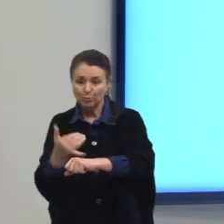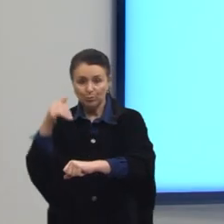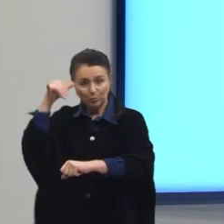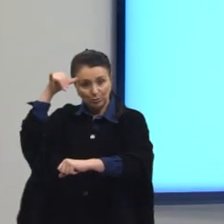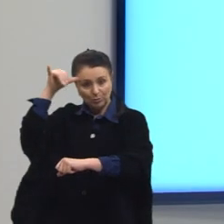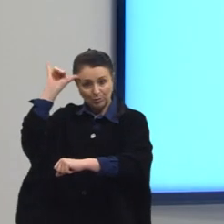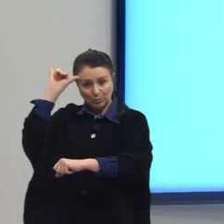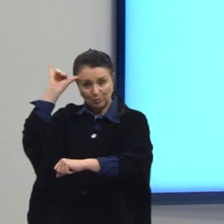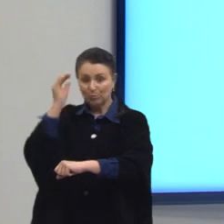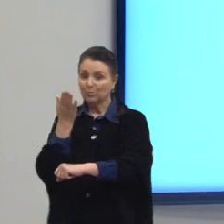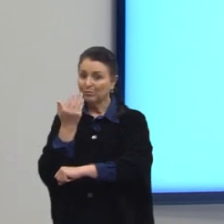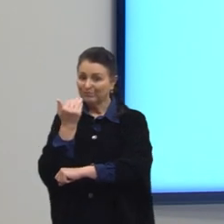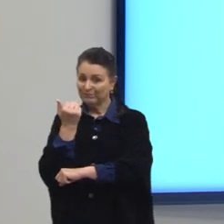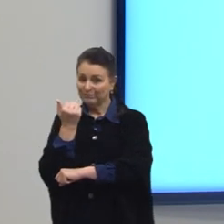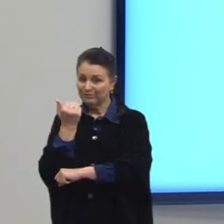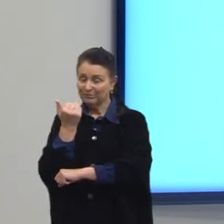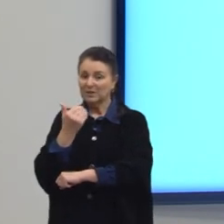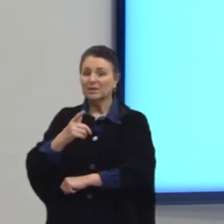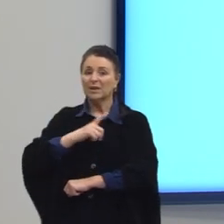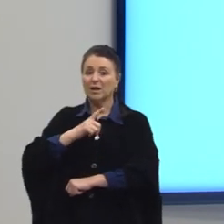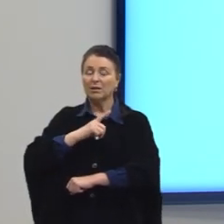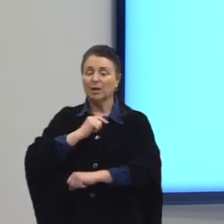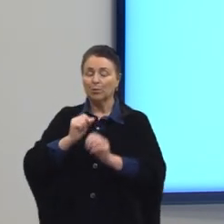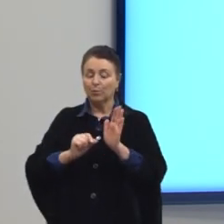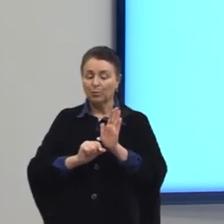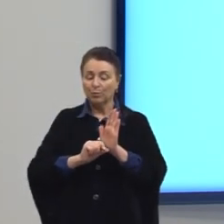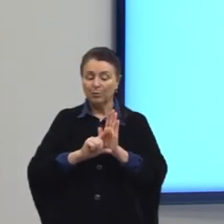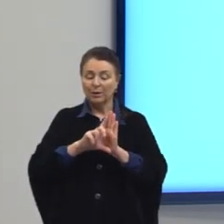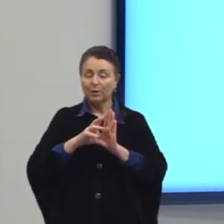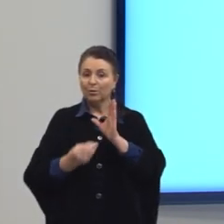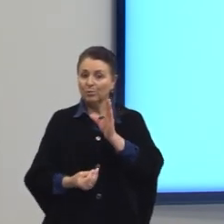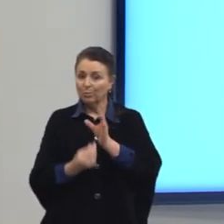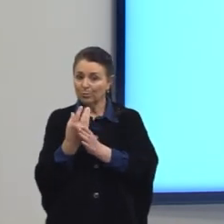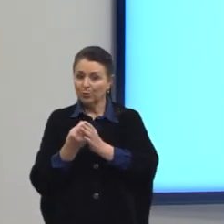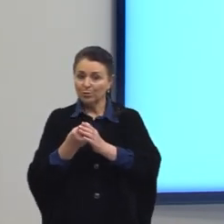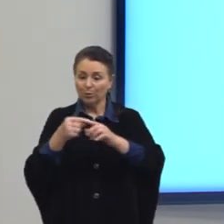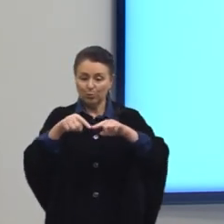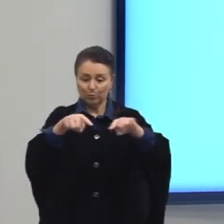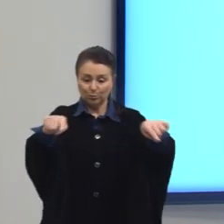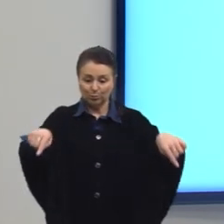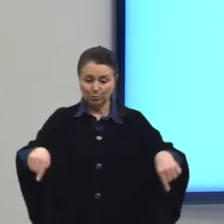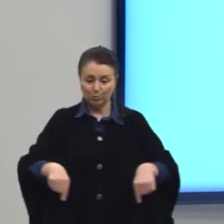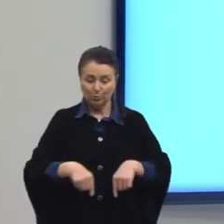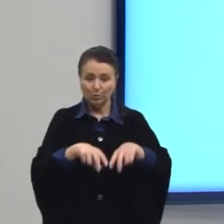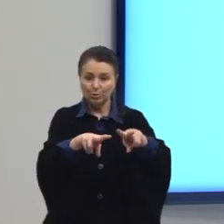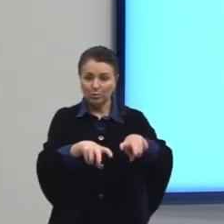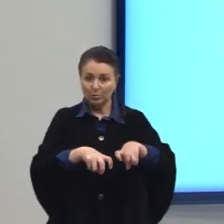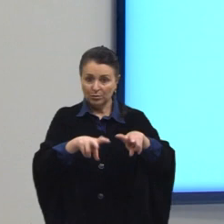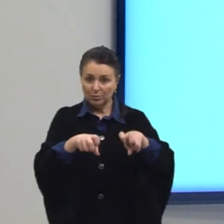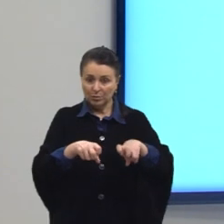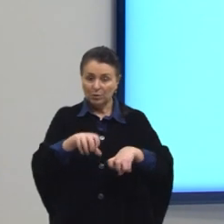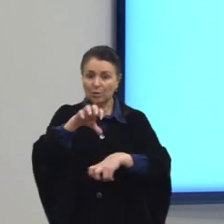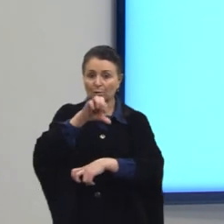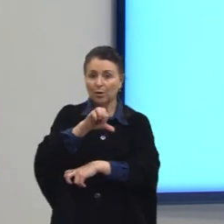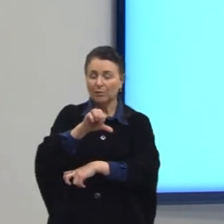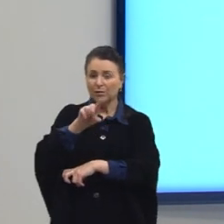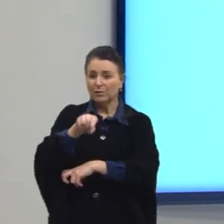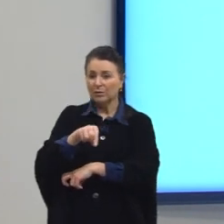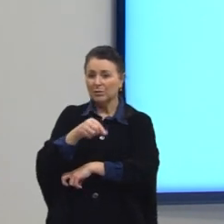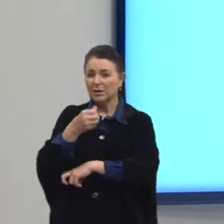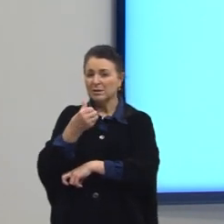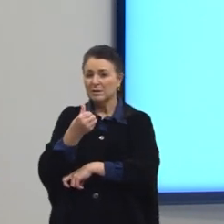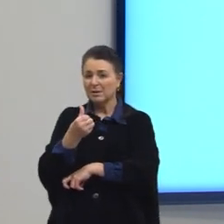Então, gente, haverá um crescimento na produção das lavouras equivalente a uma área de 9,6